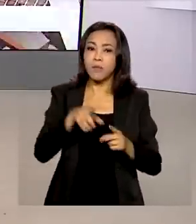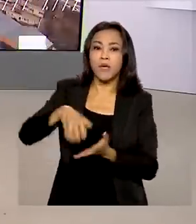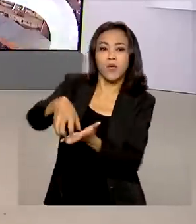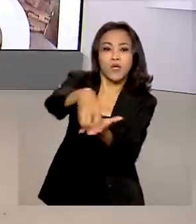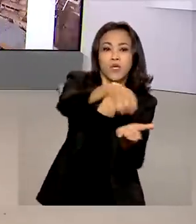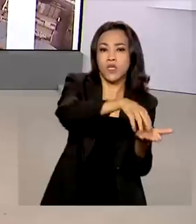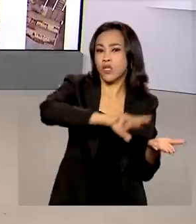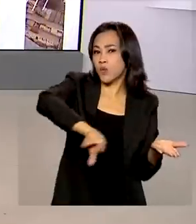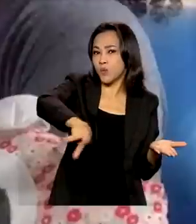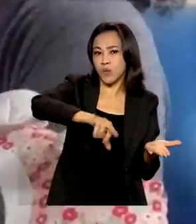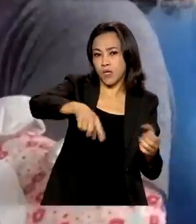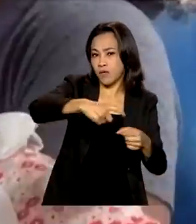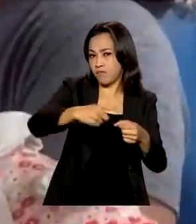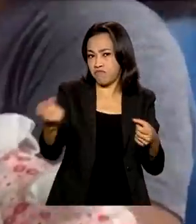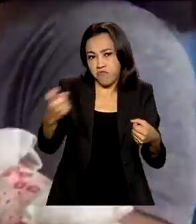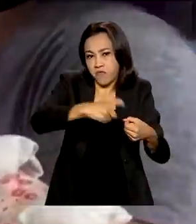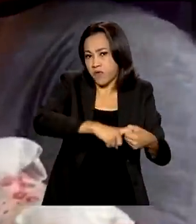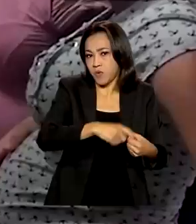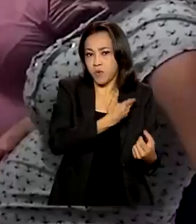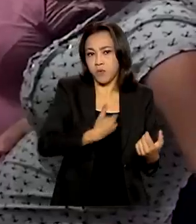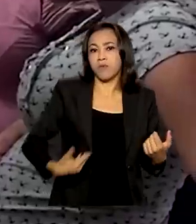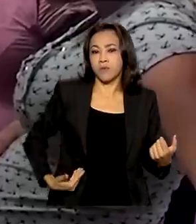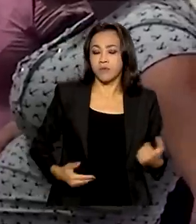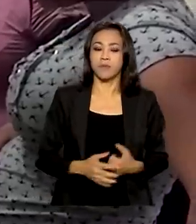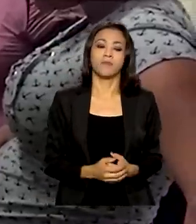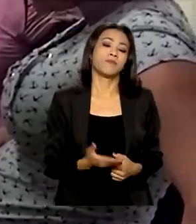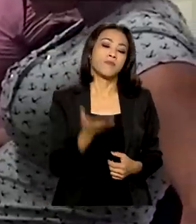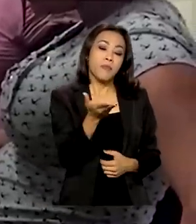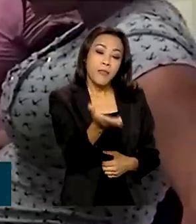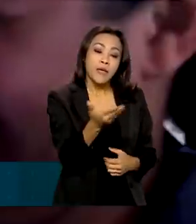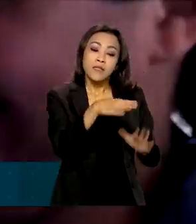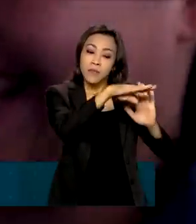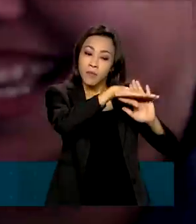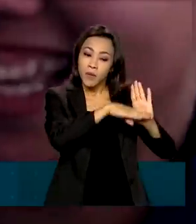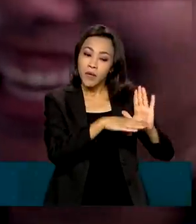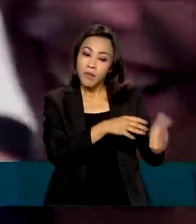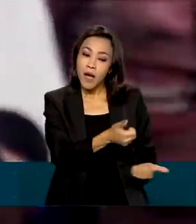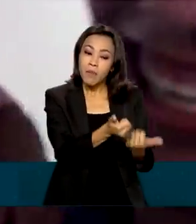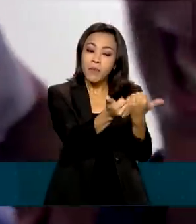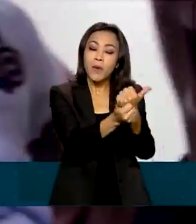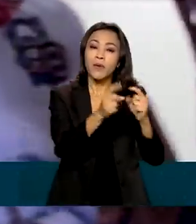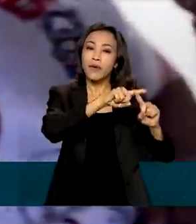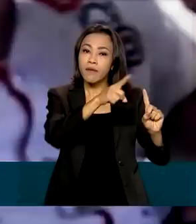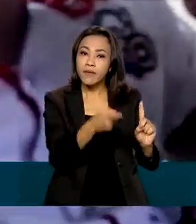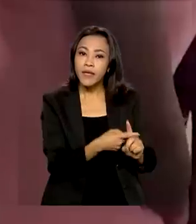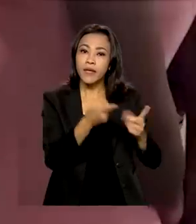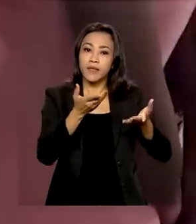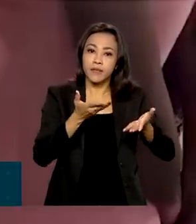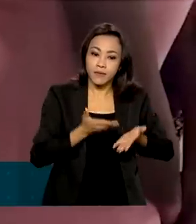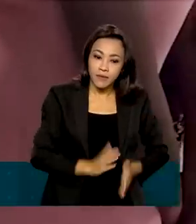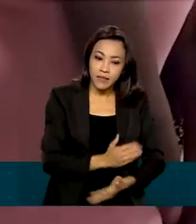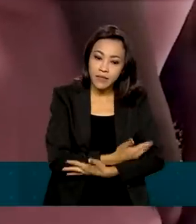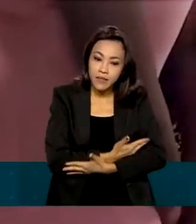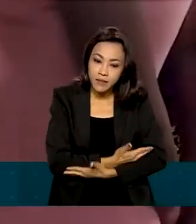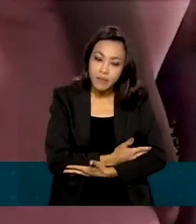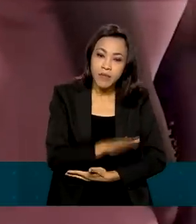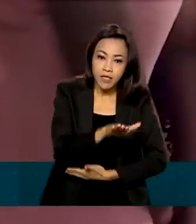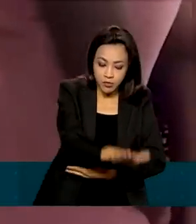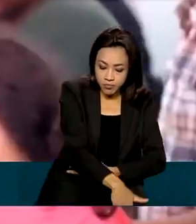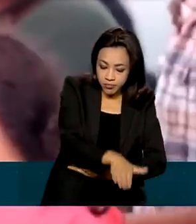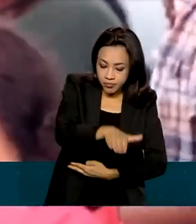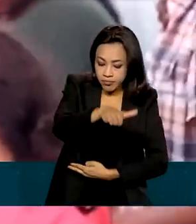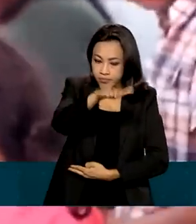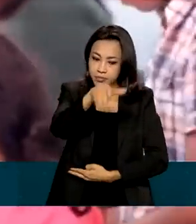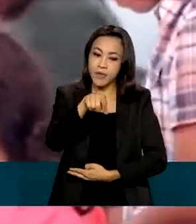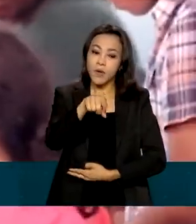não governamentais. O programa inclui apoio na gravidez, no parto e no desenvolvimento do bebê. A